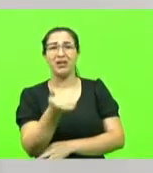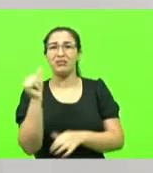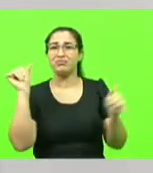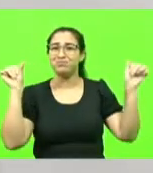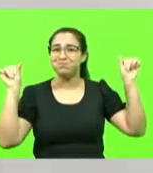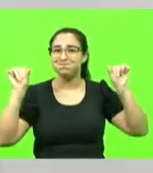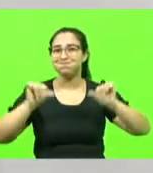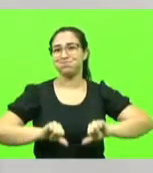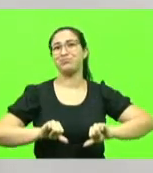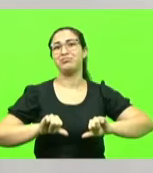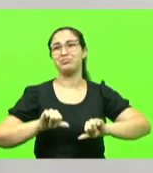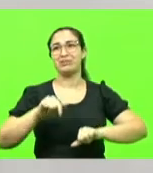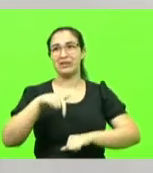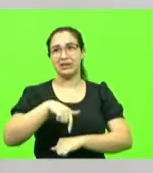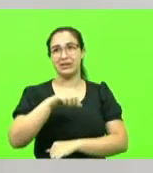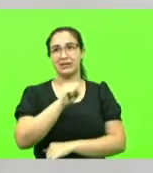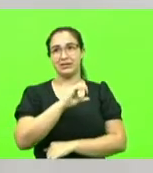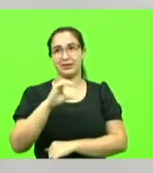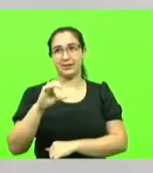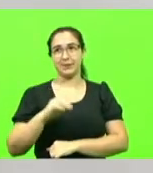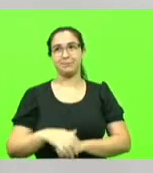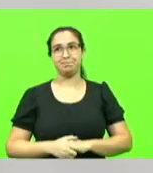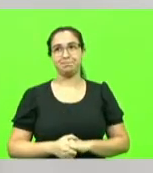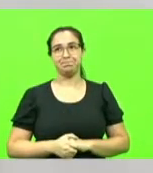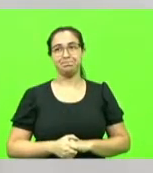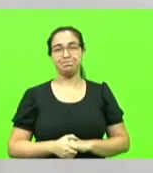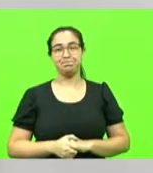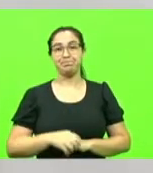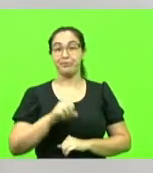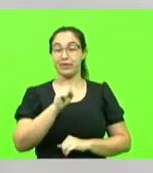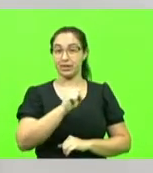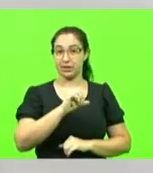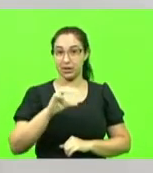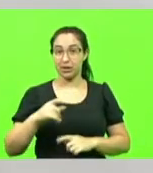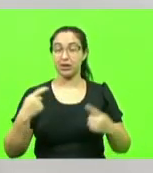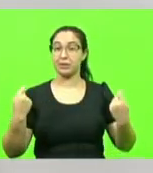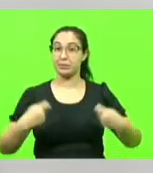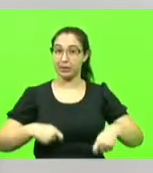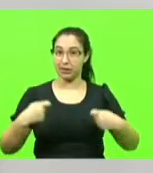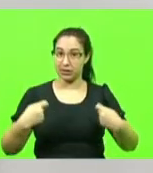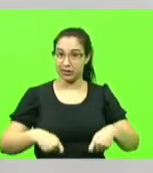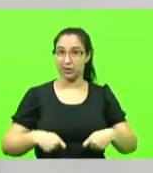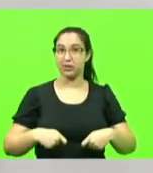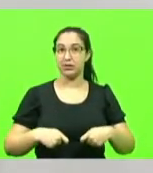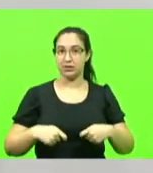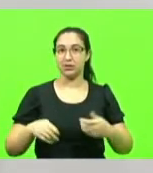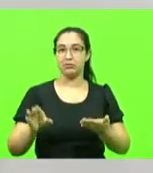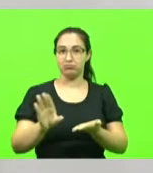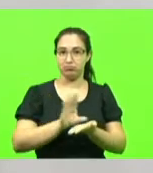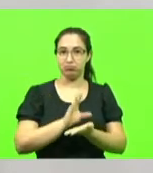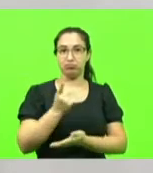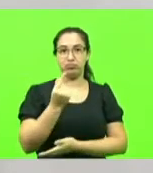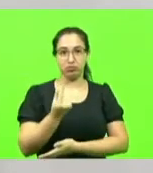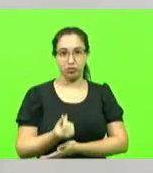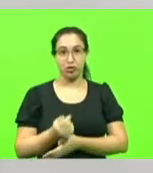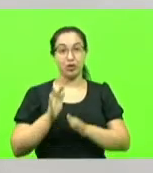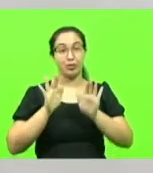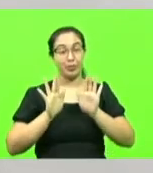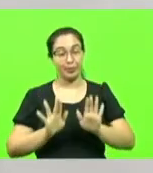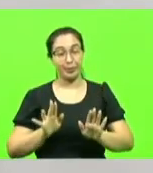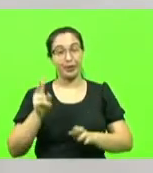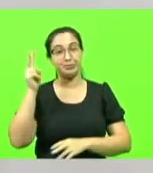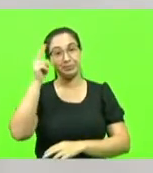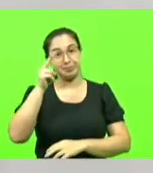em Santa Catarina. Não, Santa Catarina precisa sim desse recurso, mas historicamente somos